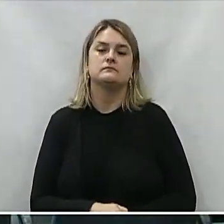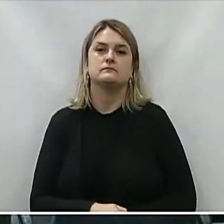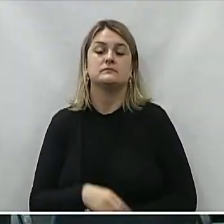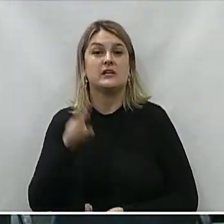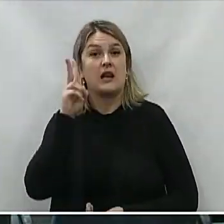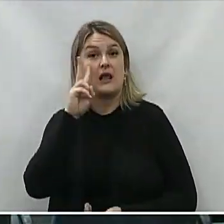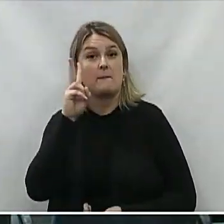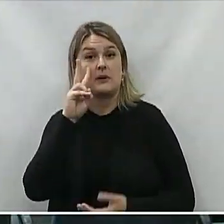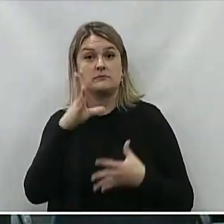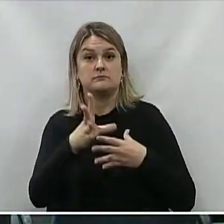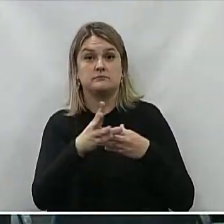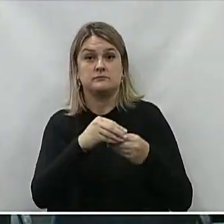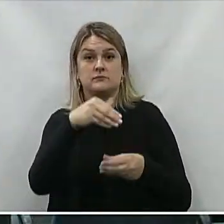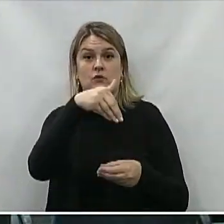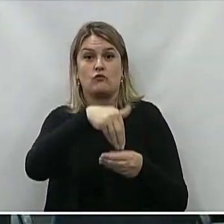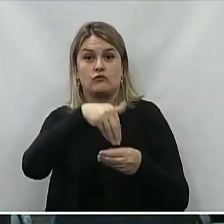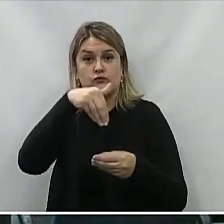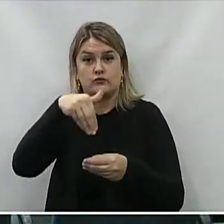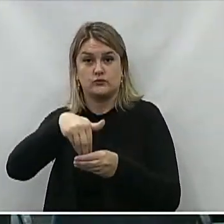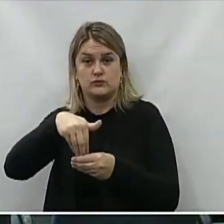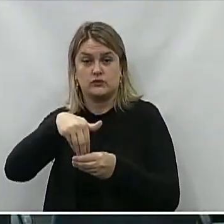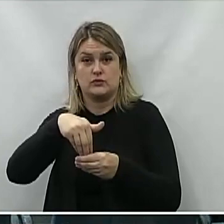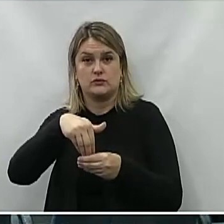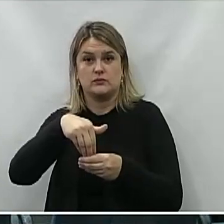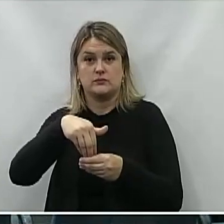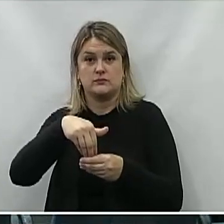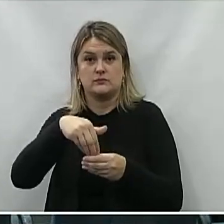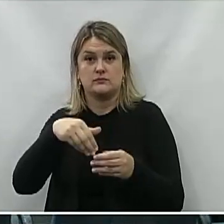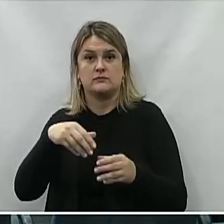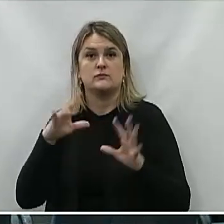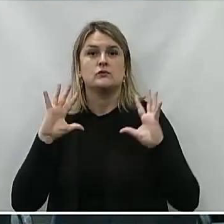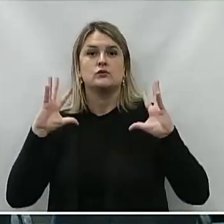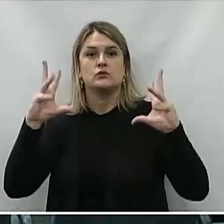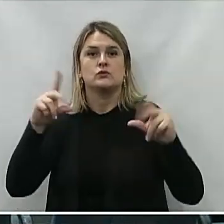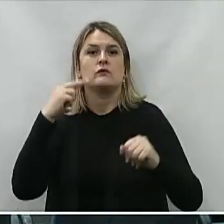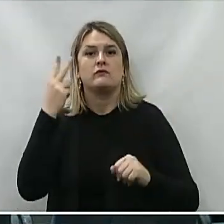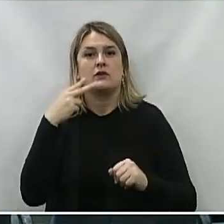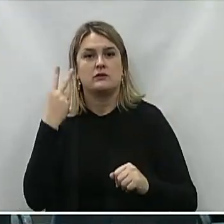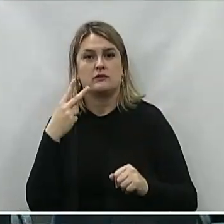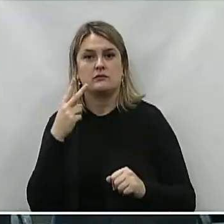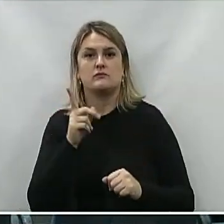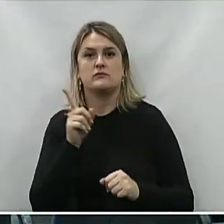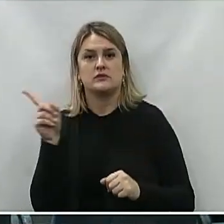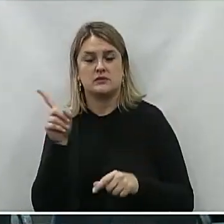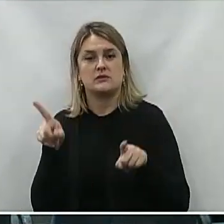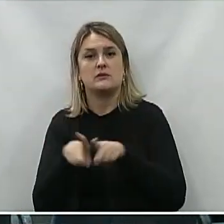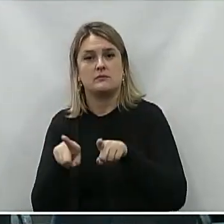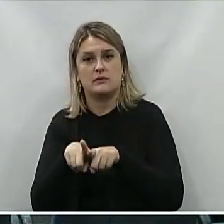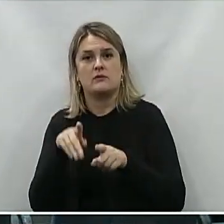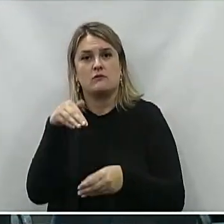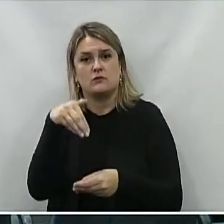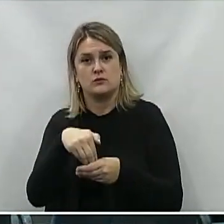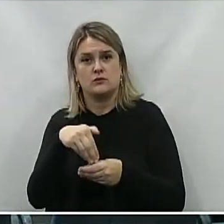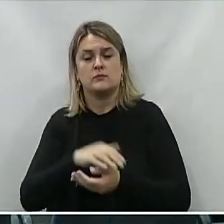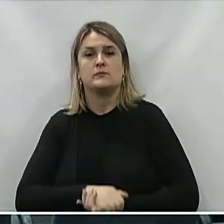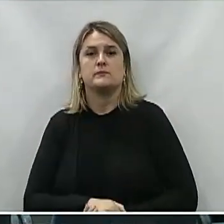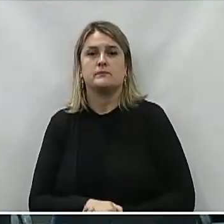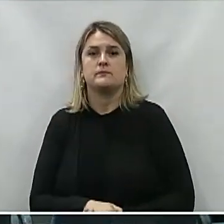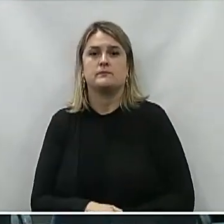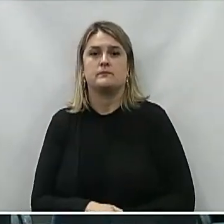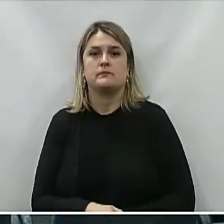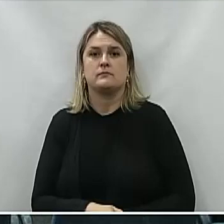Lembrando que a emenda Foi votada Há instantes Por todos os vereadores Inclusive pelo vereador Que se pronunciou